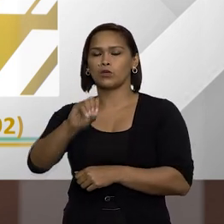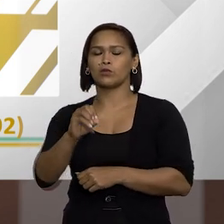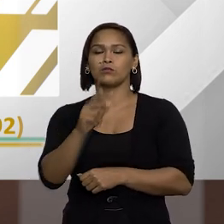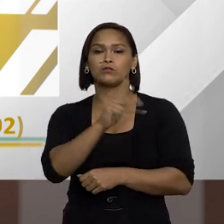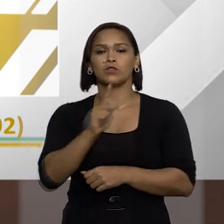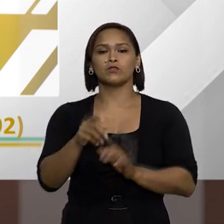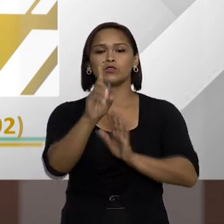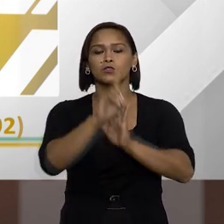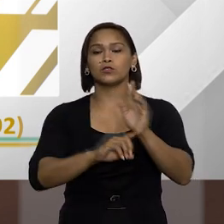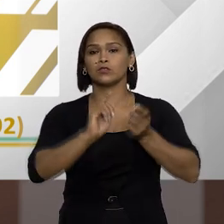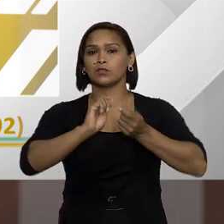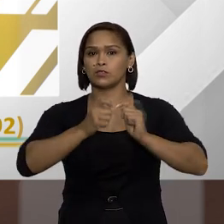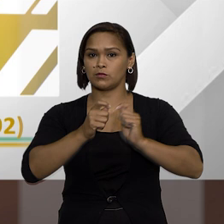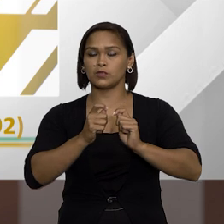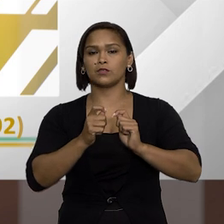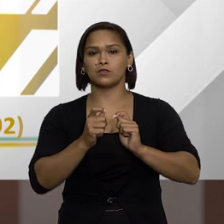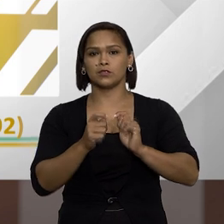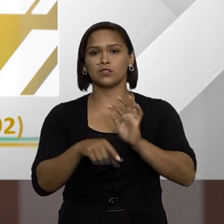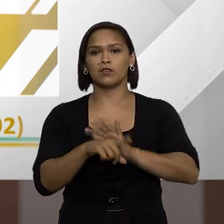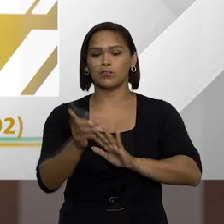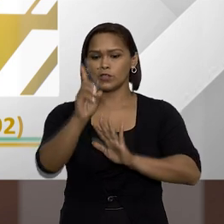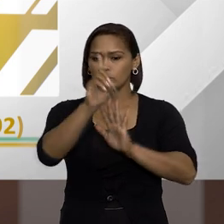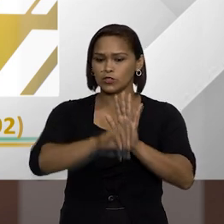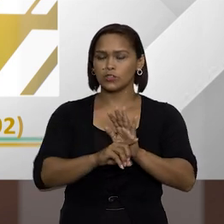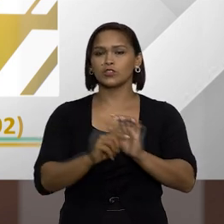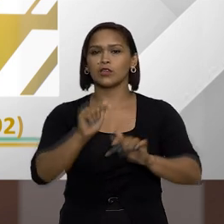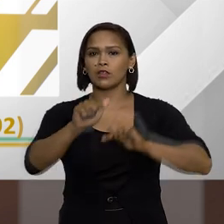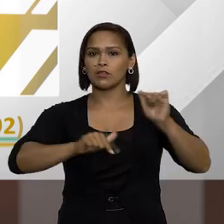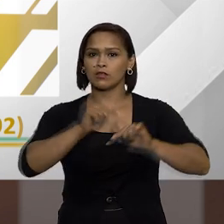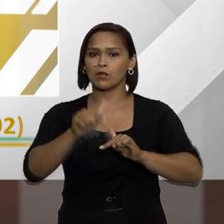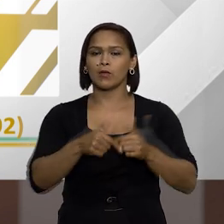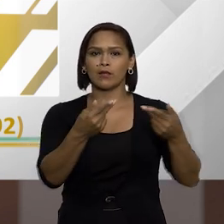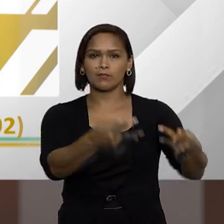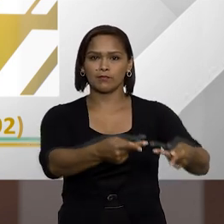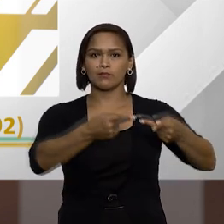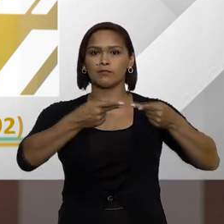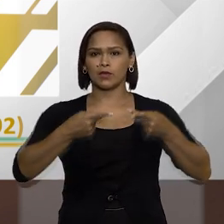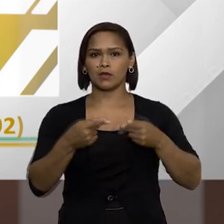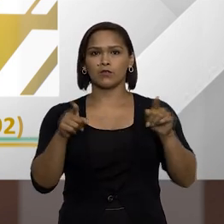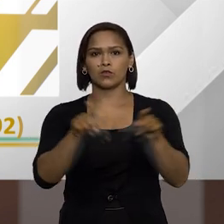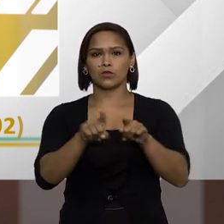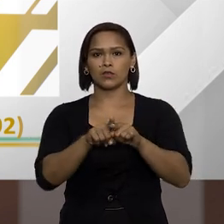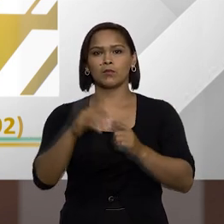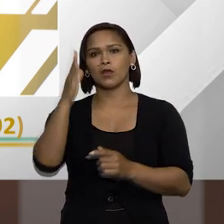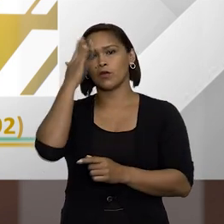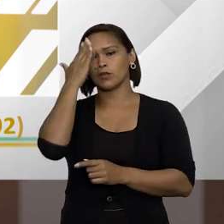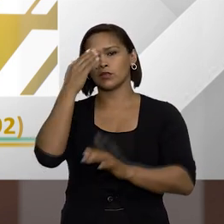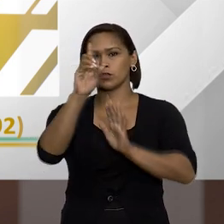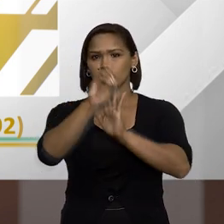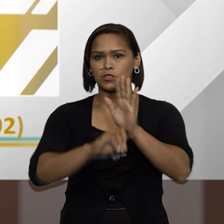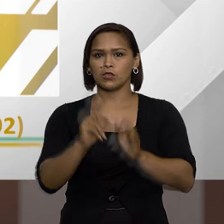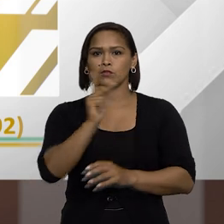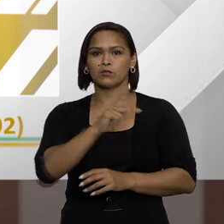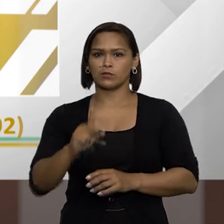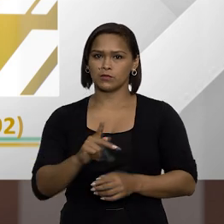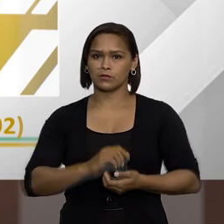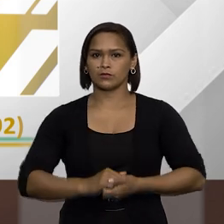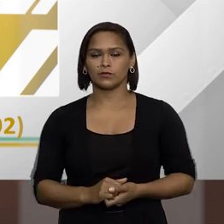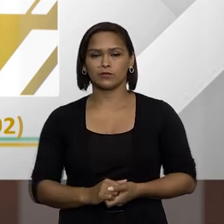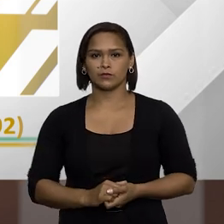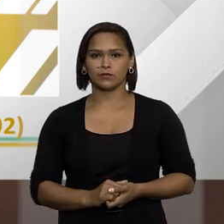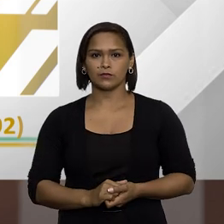professor de direito administrativo e de direito do trabalho. Seja muito bem-vindo também ao Entender Direito, professor Daud.